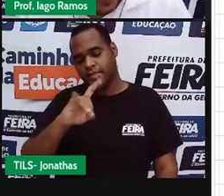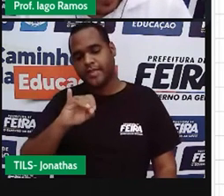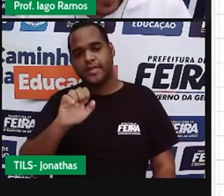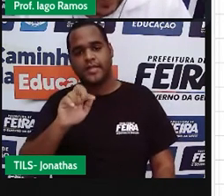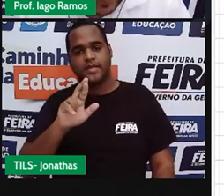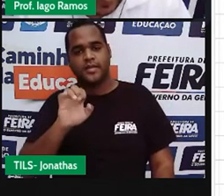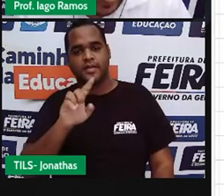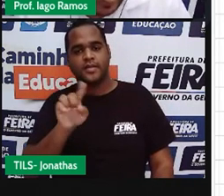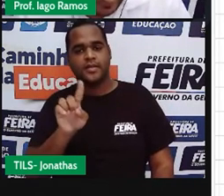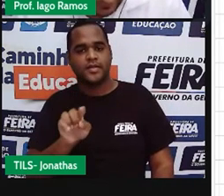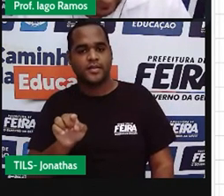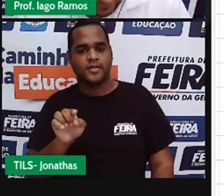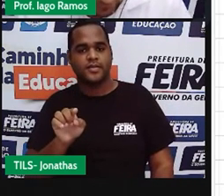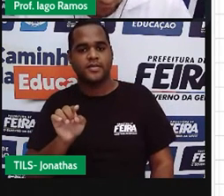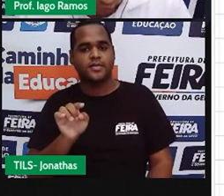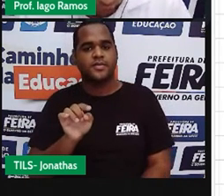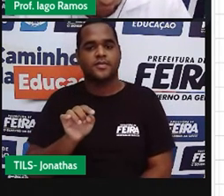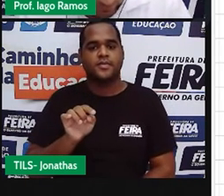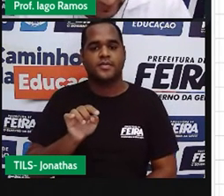mediatriz